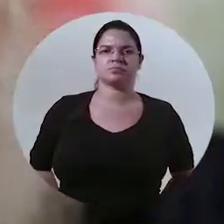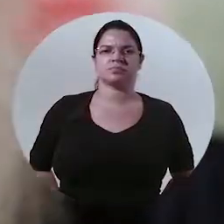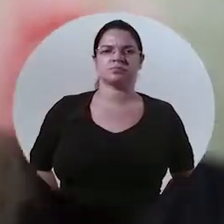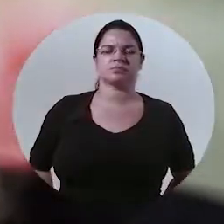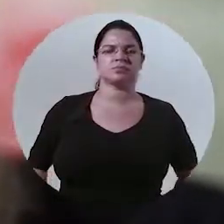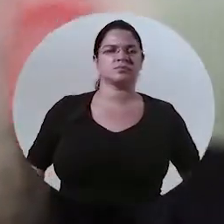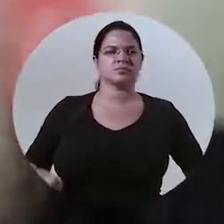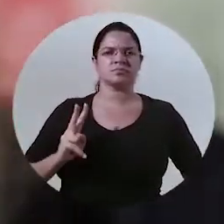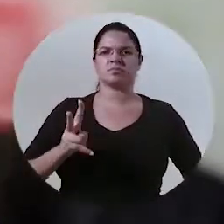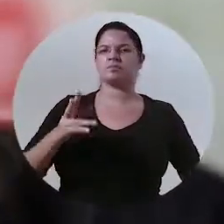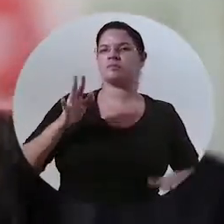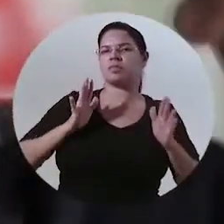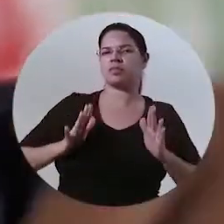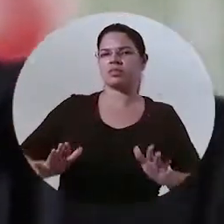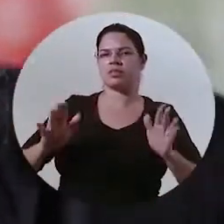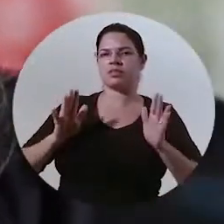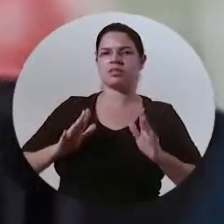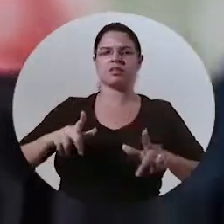a beleza